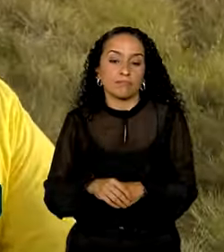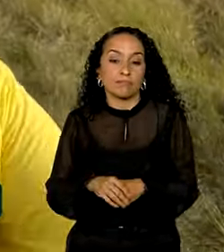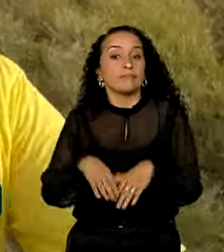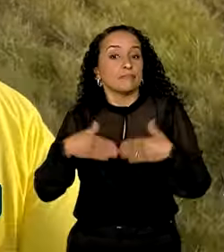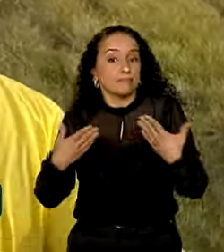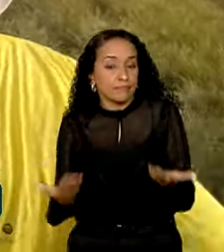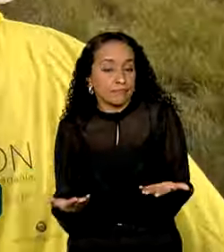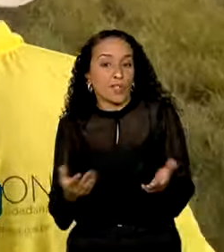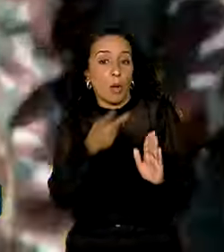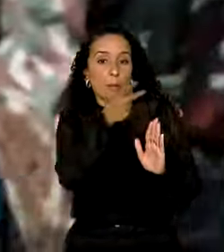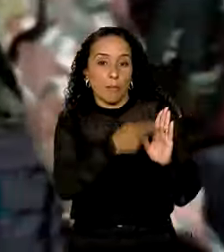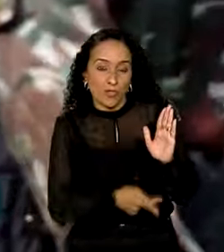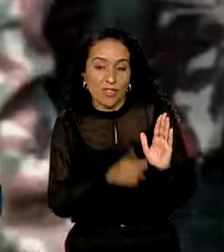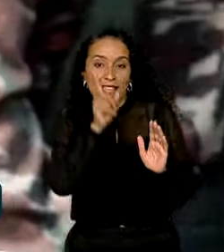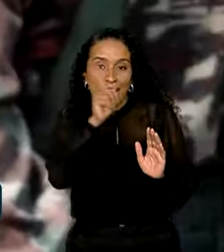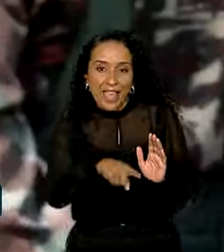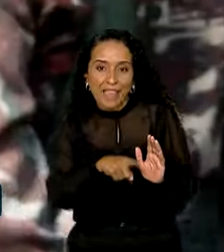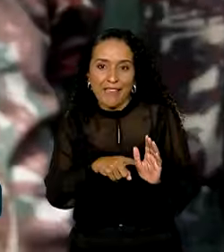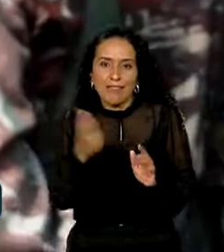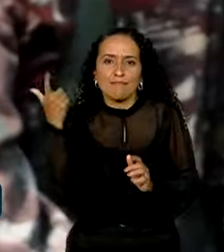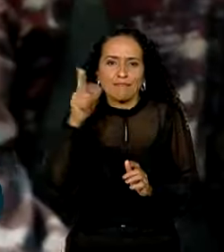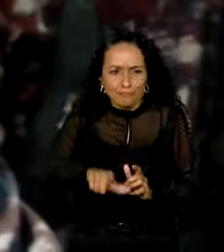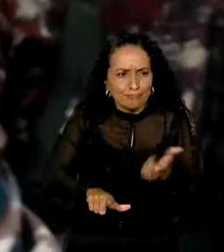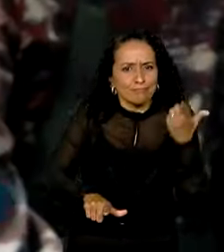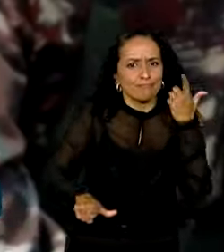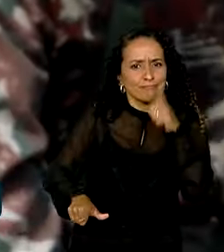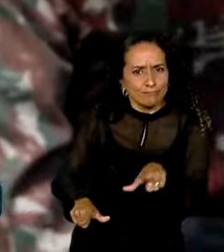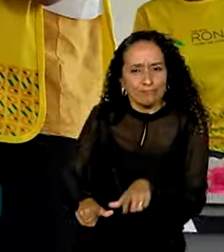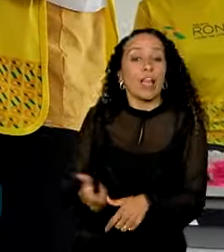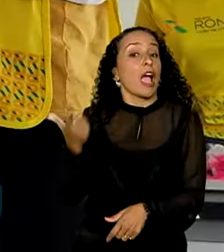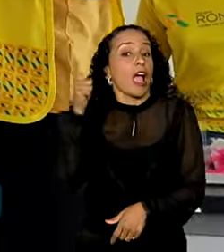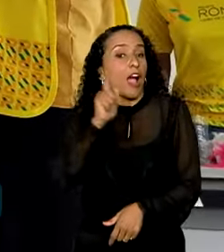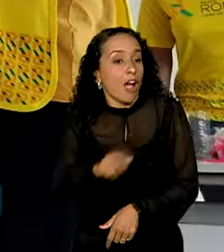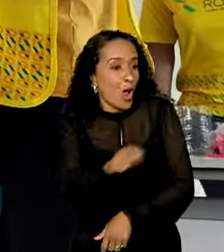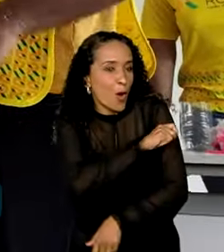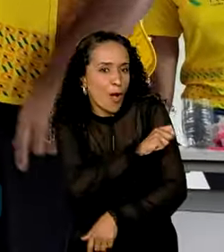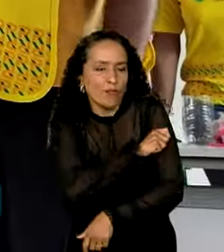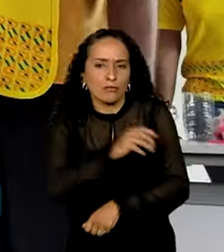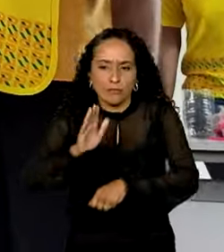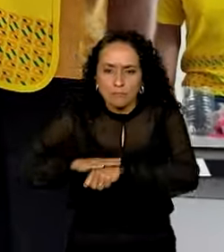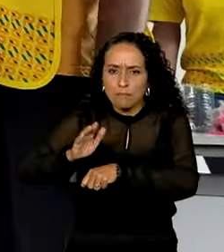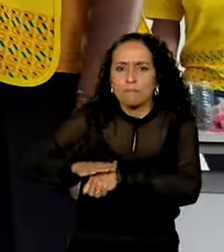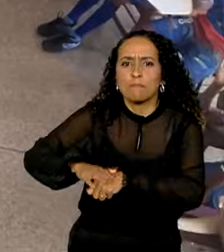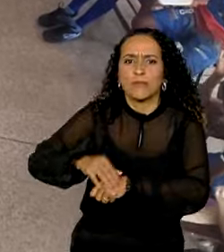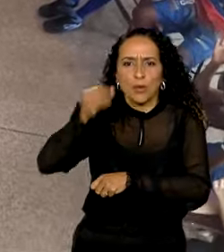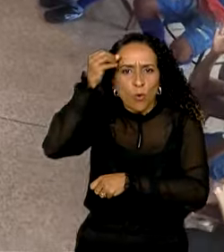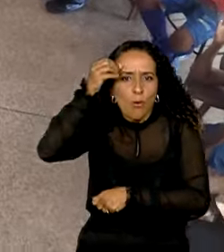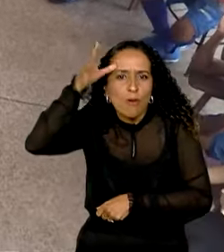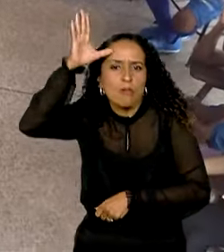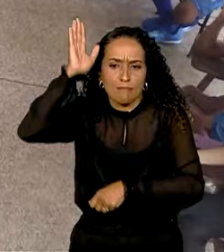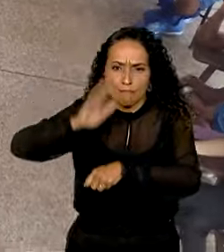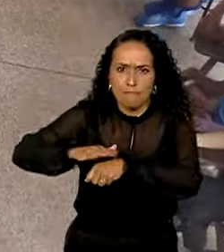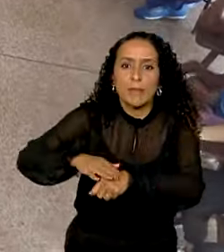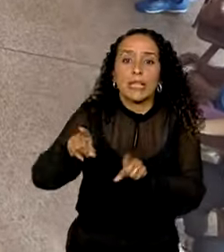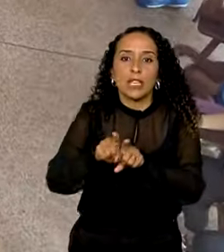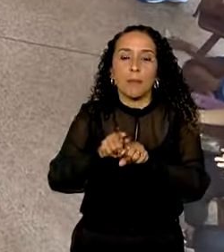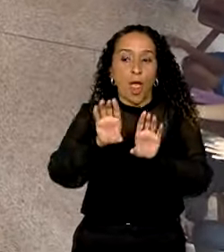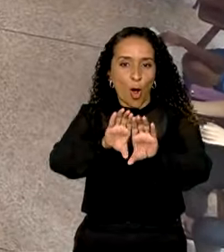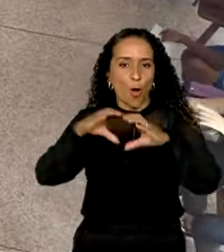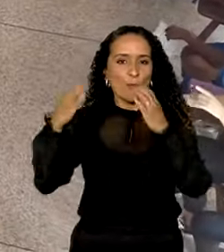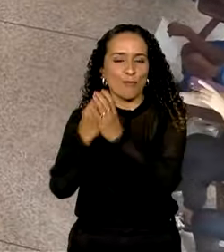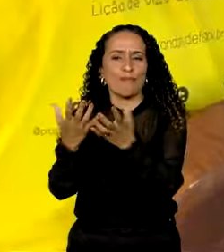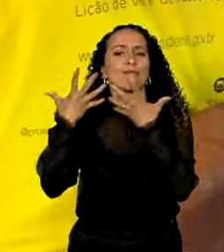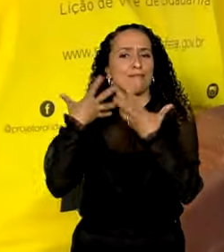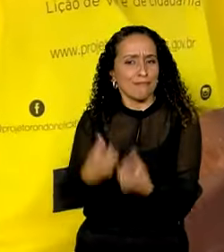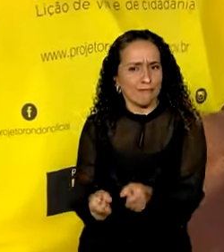seja, o projeto é um ganha-ganha. Ganha o estudante ao colocar em prática seus conhecimentos e ganha a comunidade